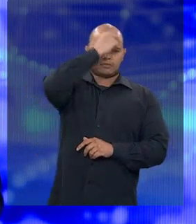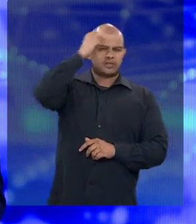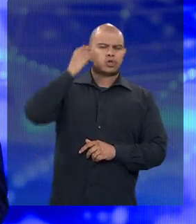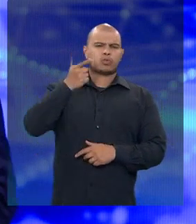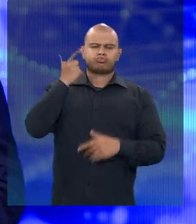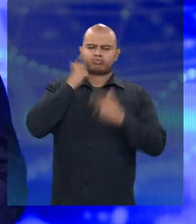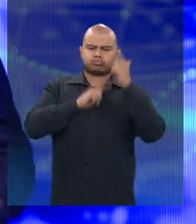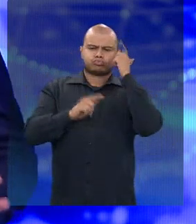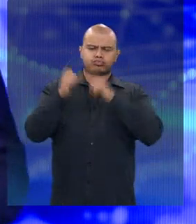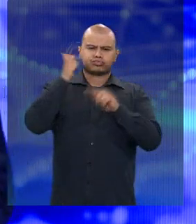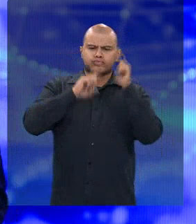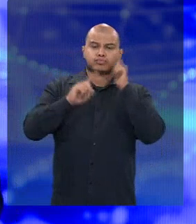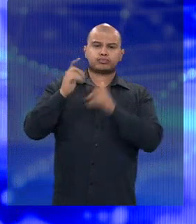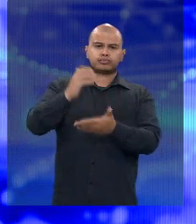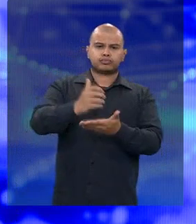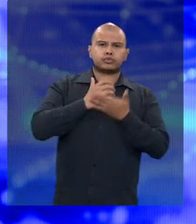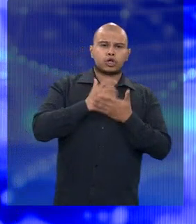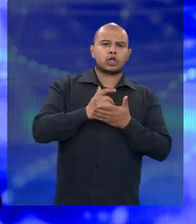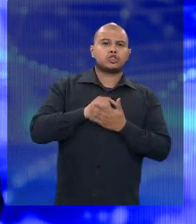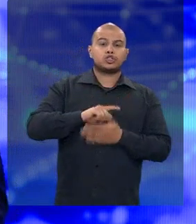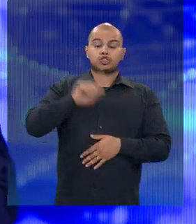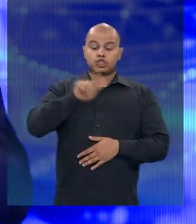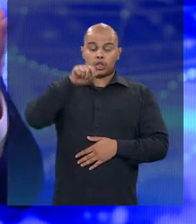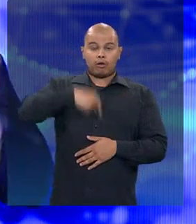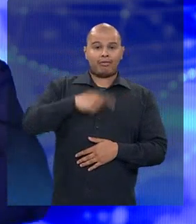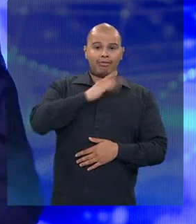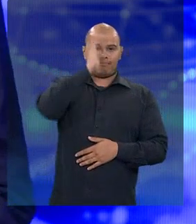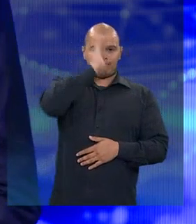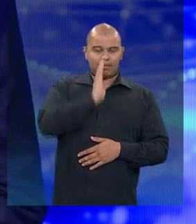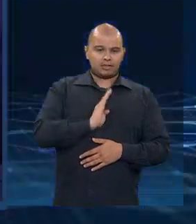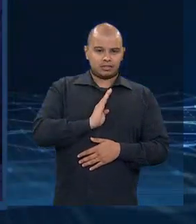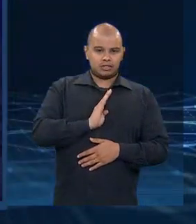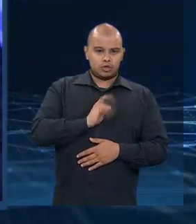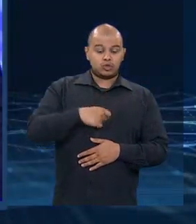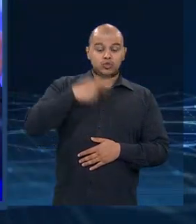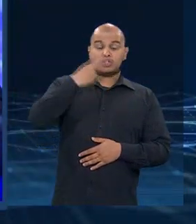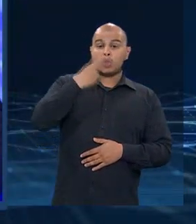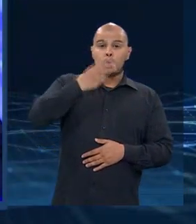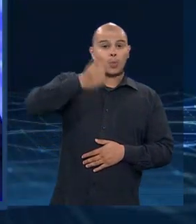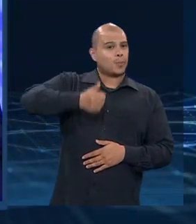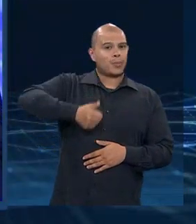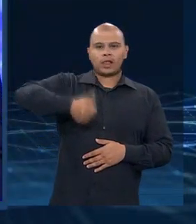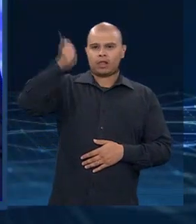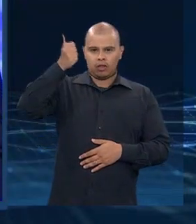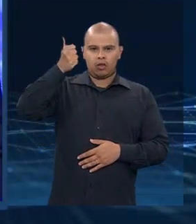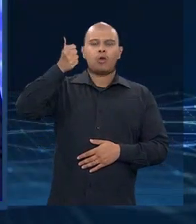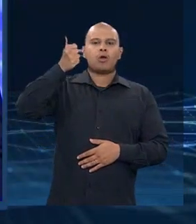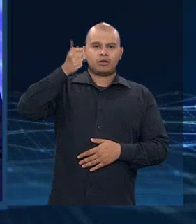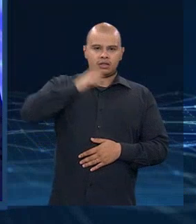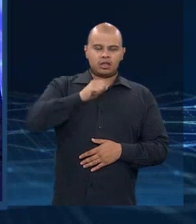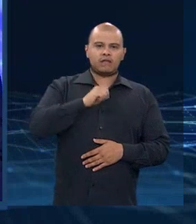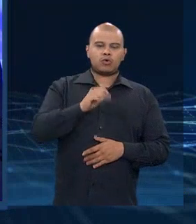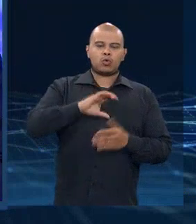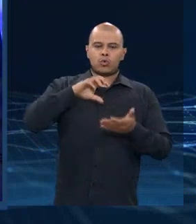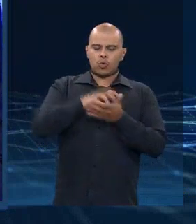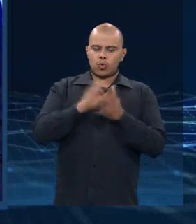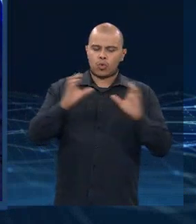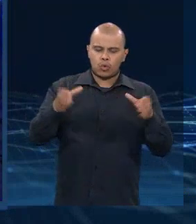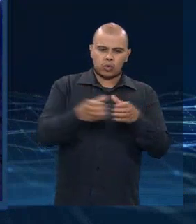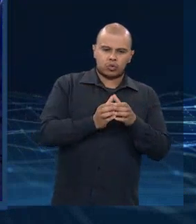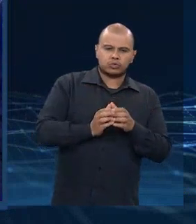de gestão dos últimos seis anos no Brasil. Segunda melhor gestão do Brasil pelo Conselho Federal de Administração,